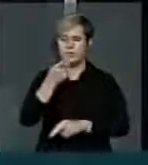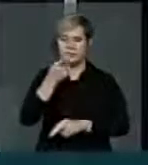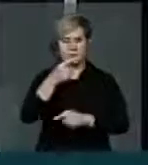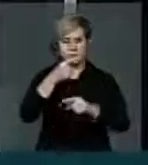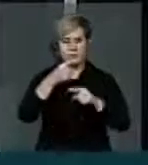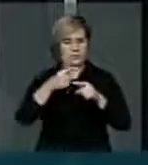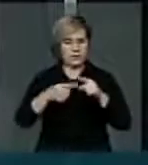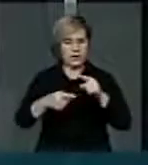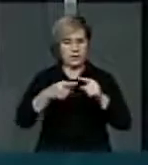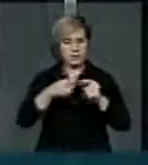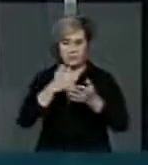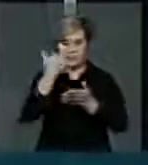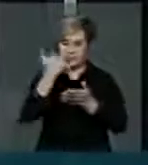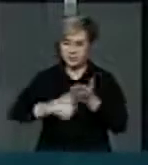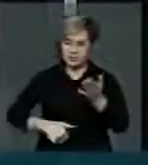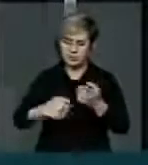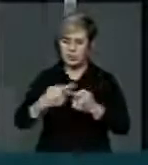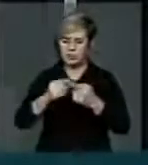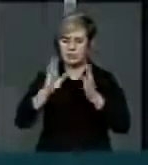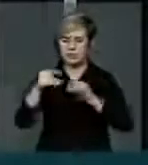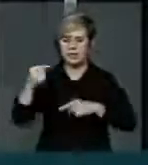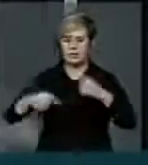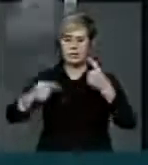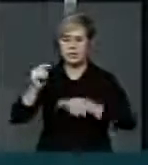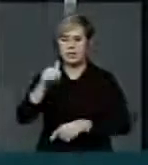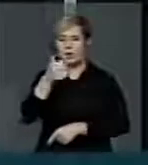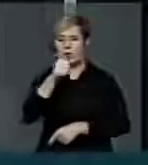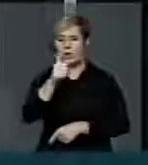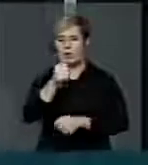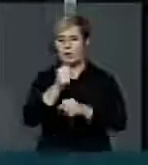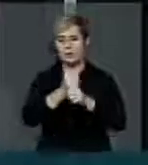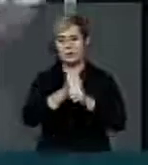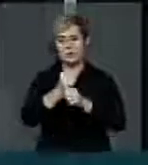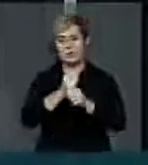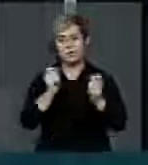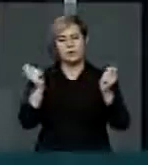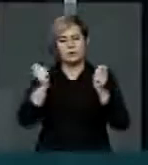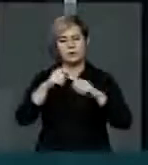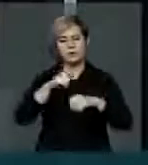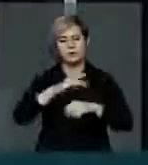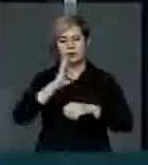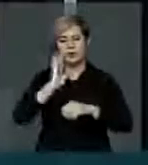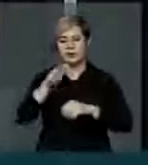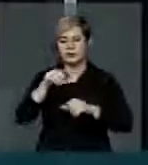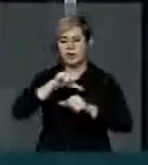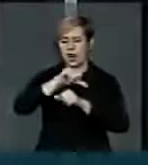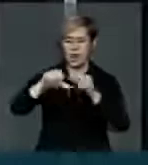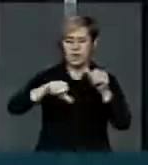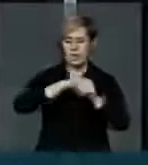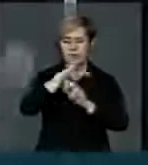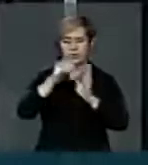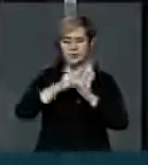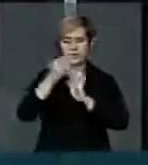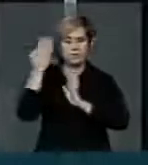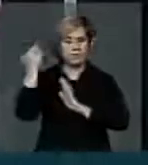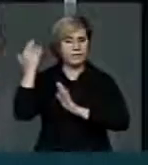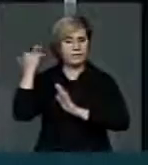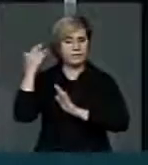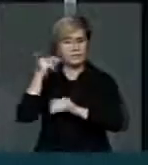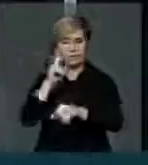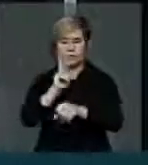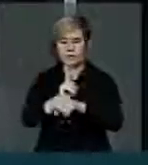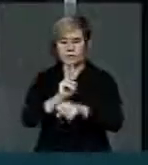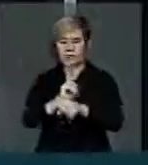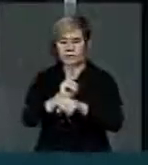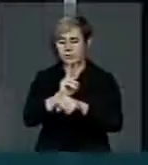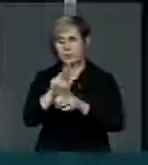veto, que foi discutido durante 11 anos, que poderia ter sido modificado naquilo que foi modificado e foi modificado, que preserva o